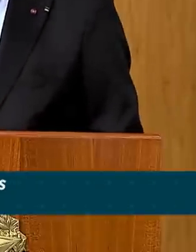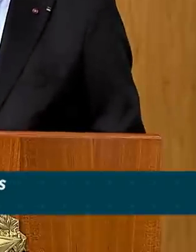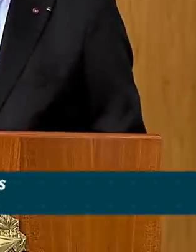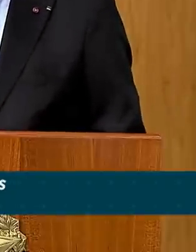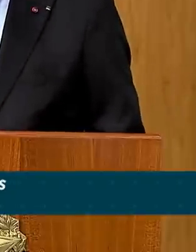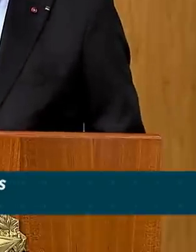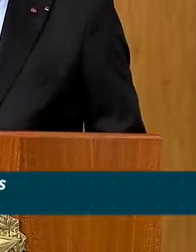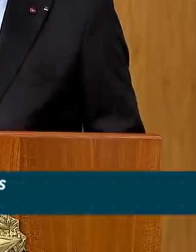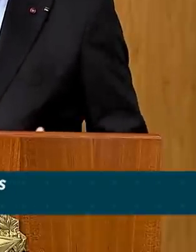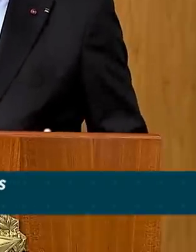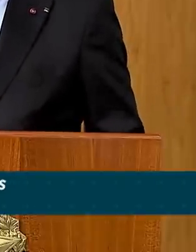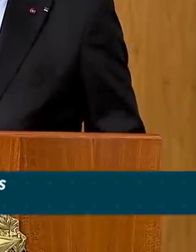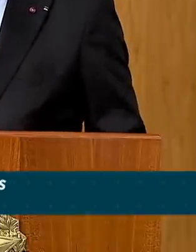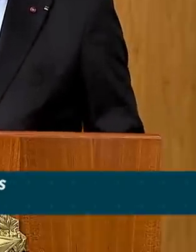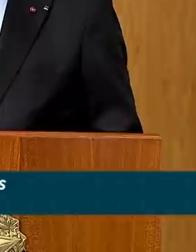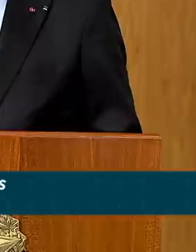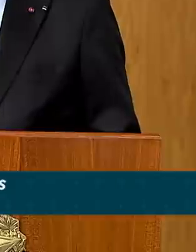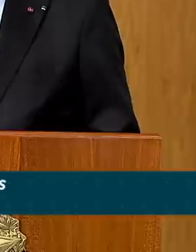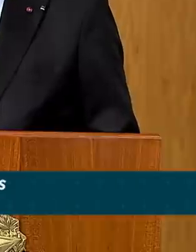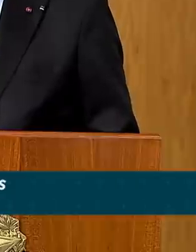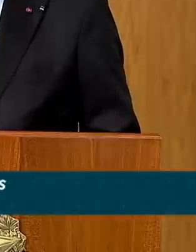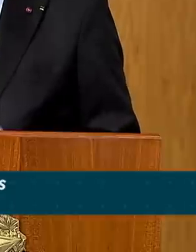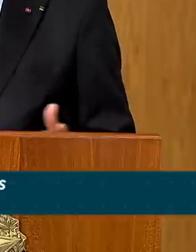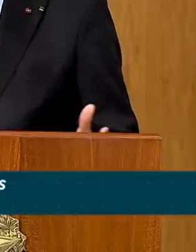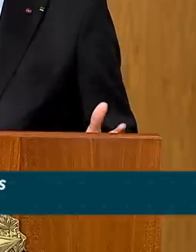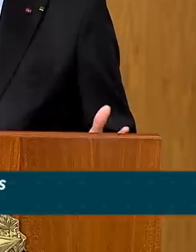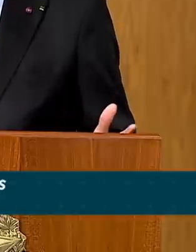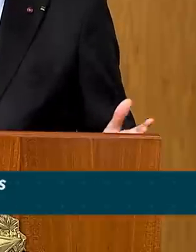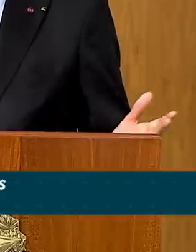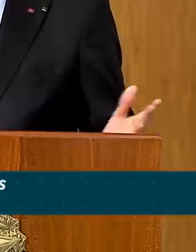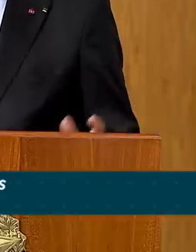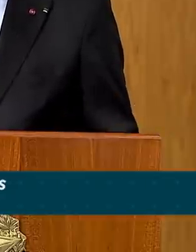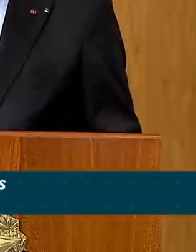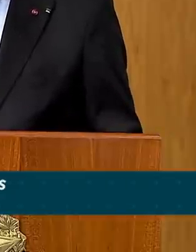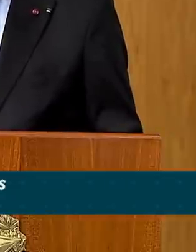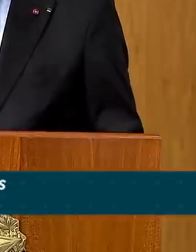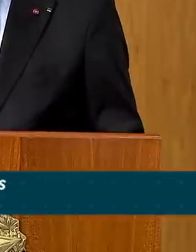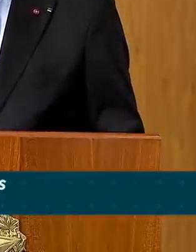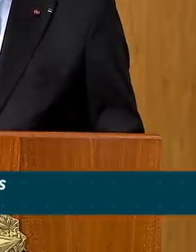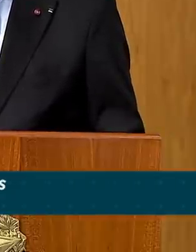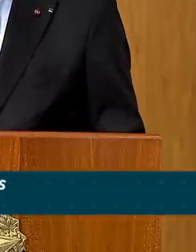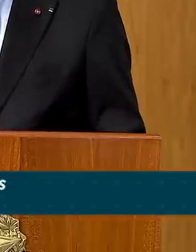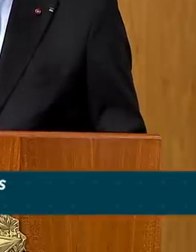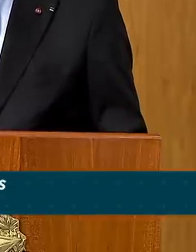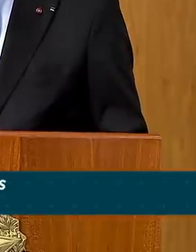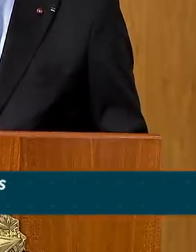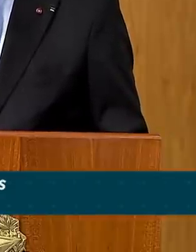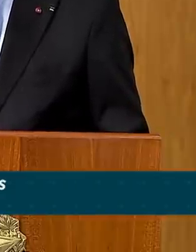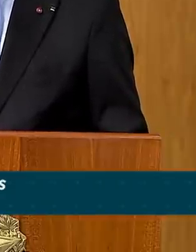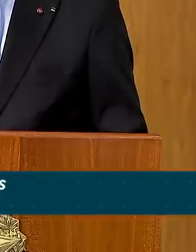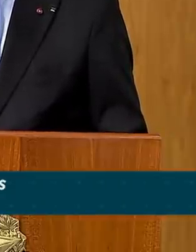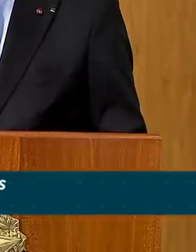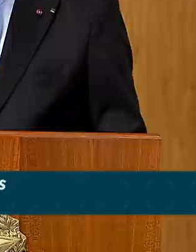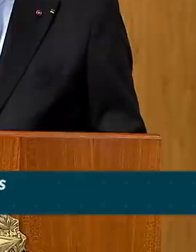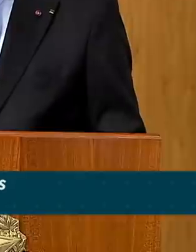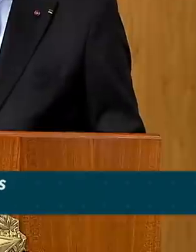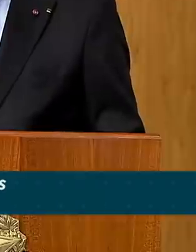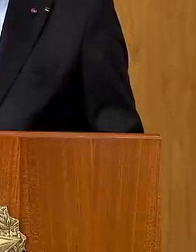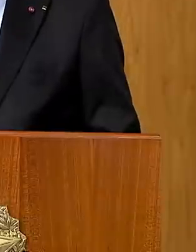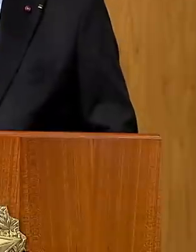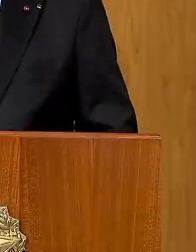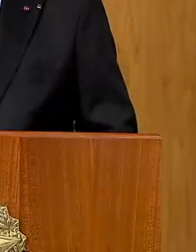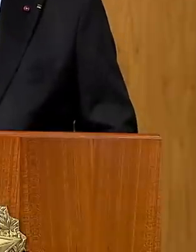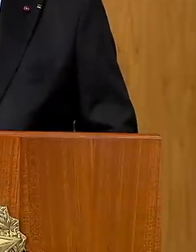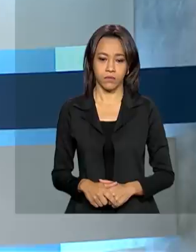da vacina e daí esse problema estará aí vencido poucas